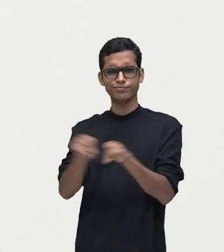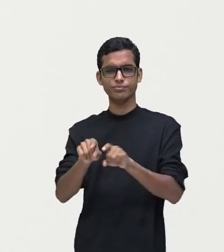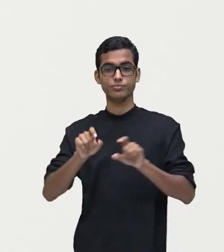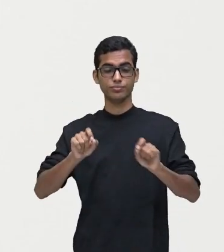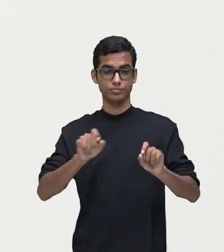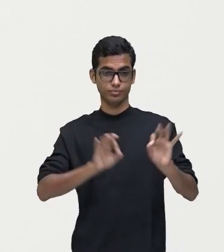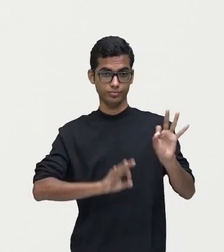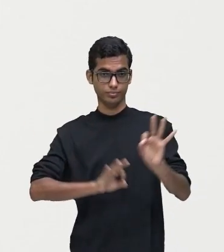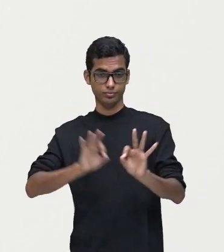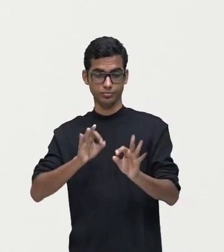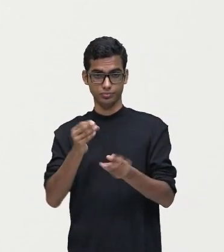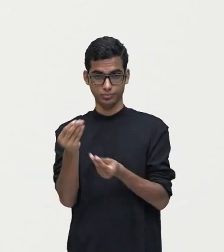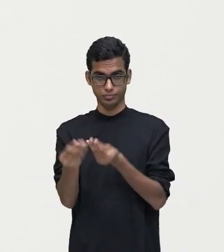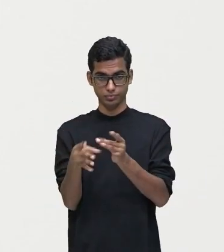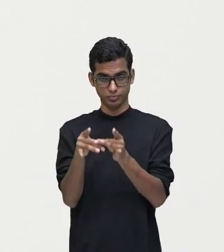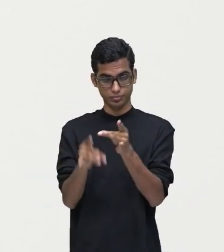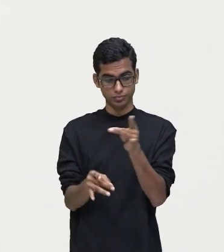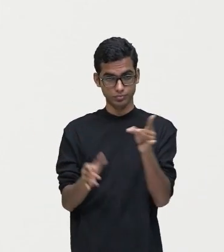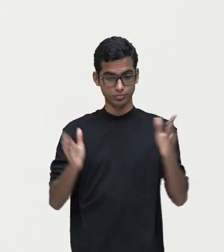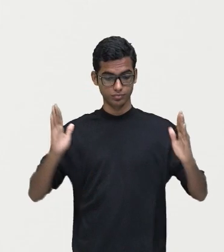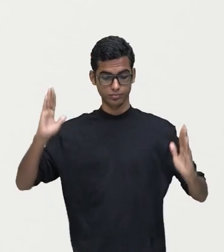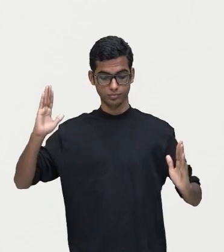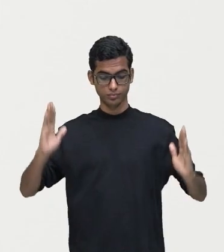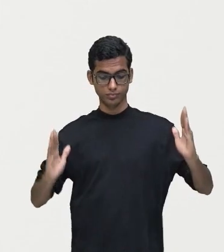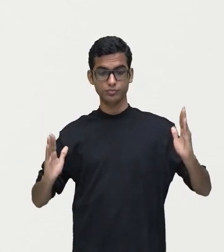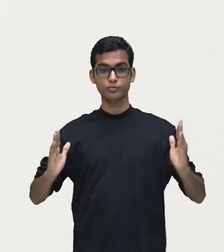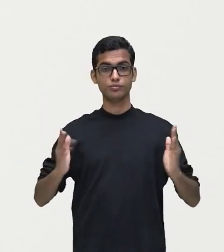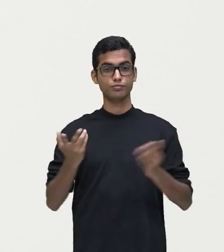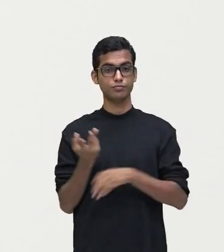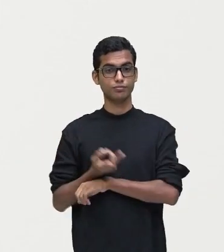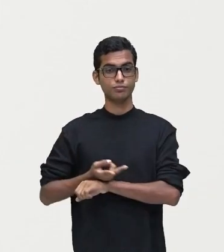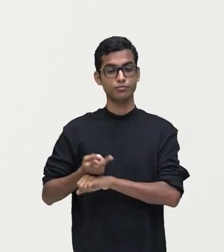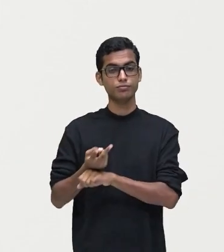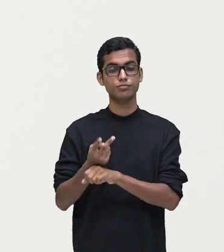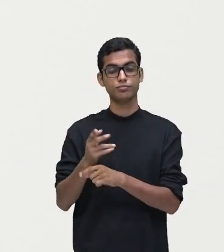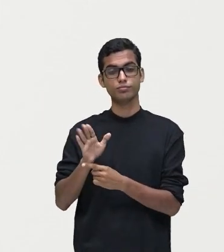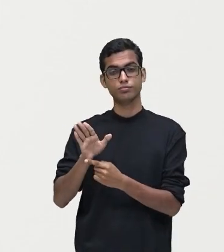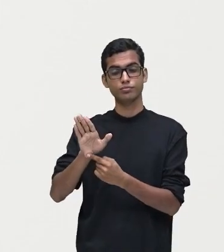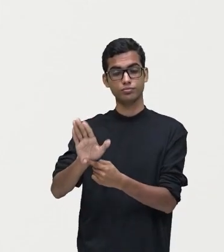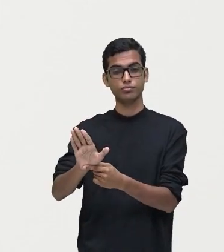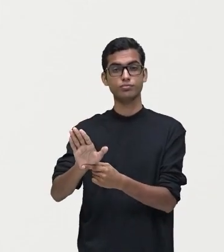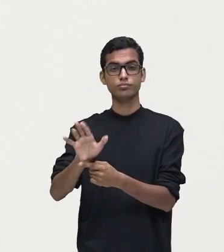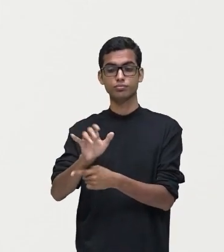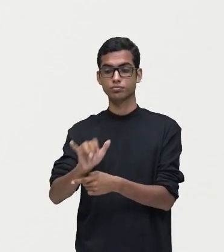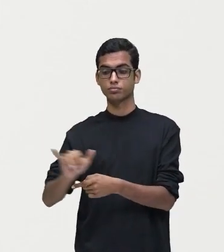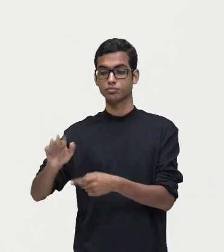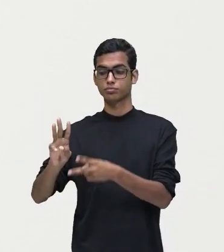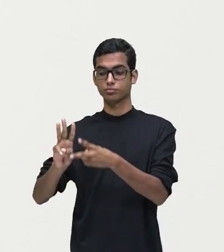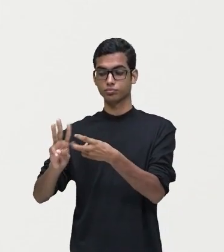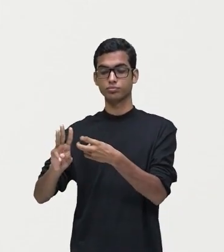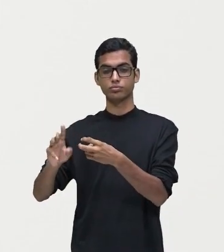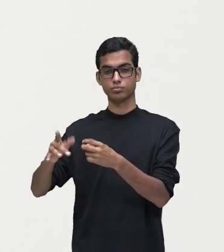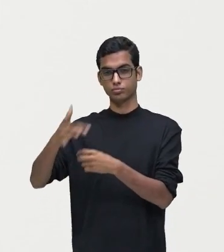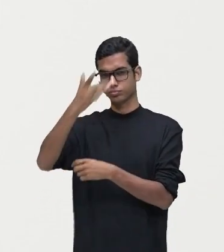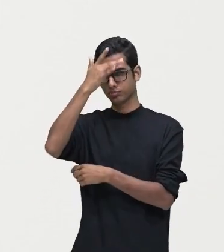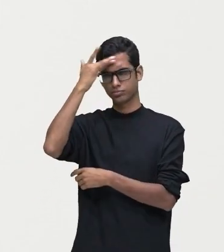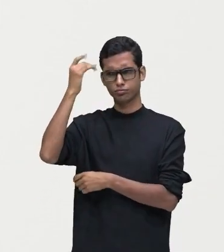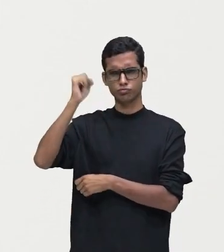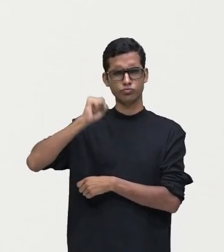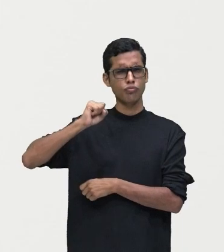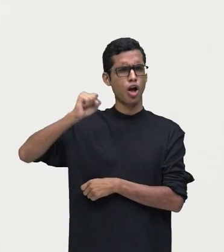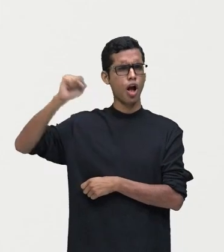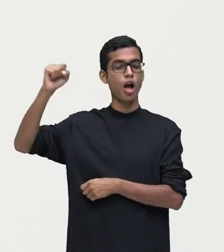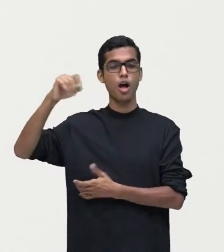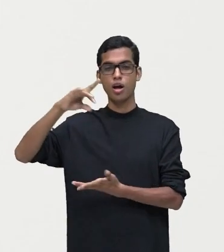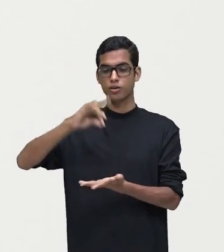feita exatamente em um período que se procurava trazer a figura do índio, certo? Como um herói nacional e para